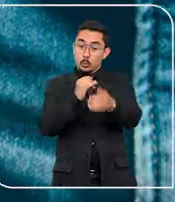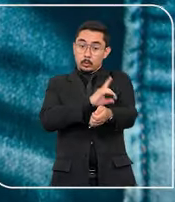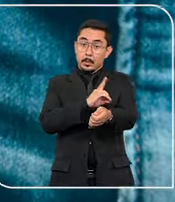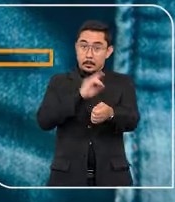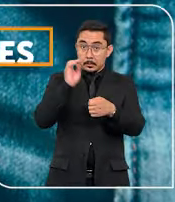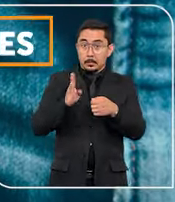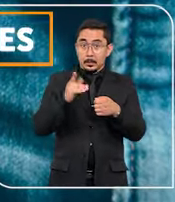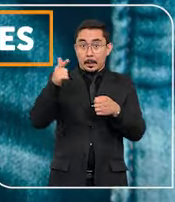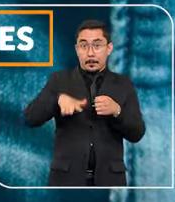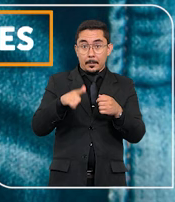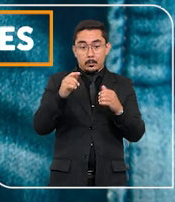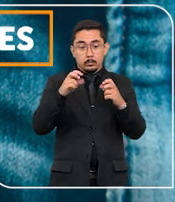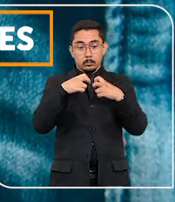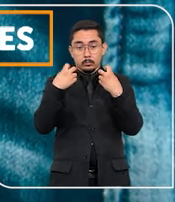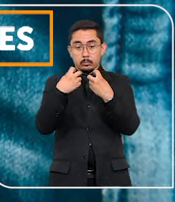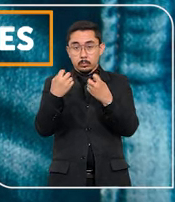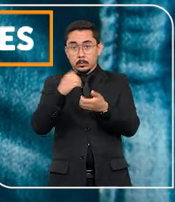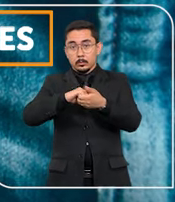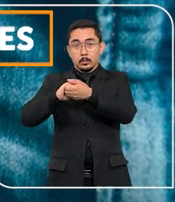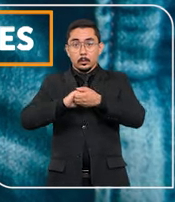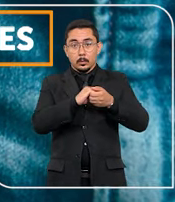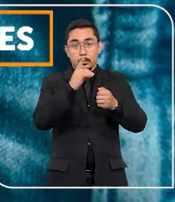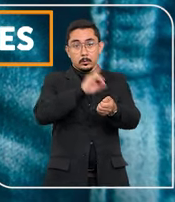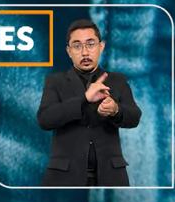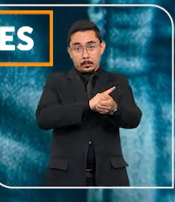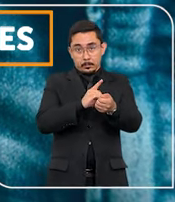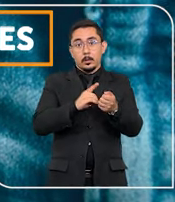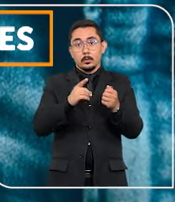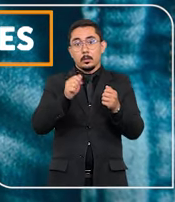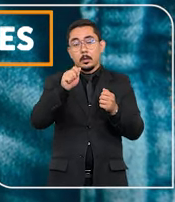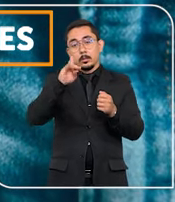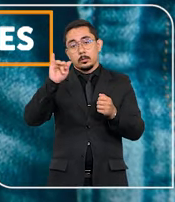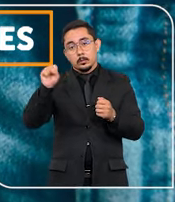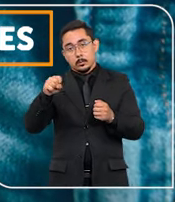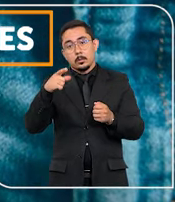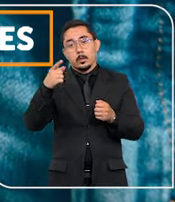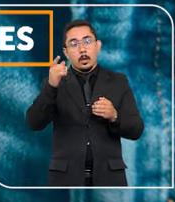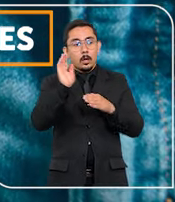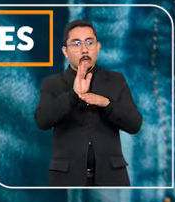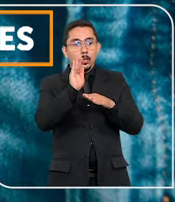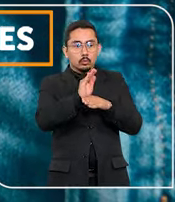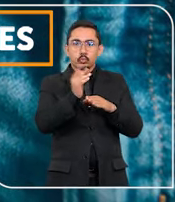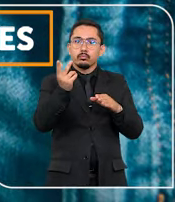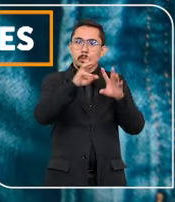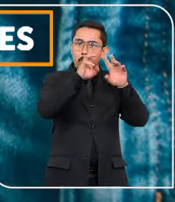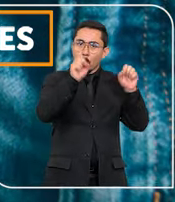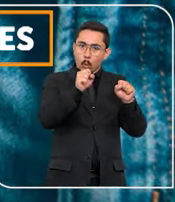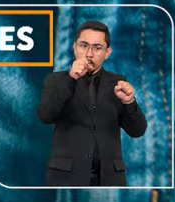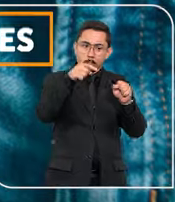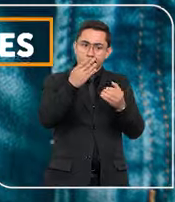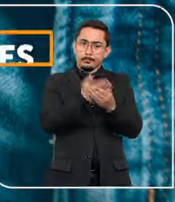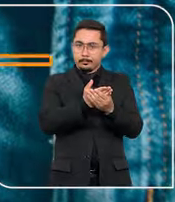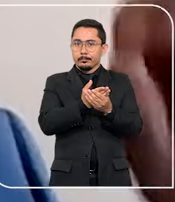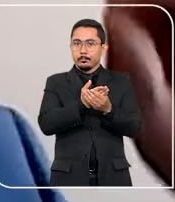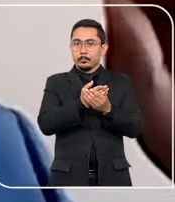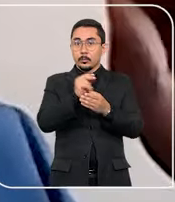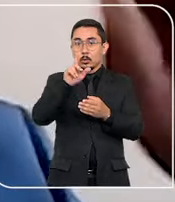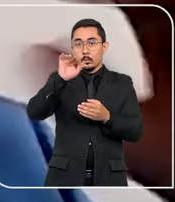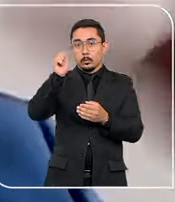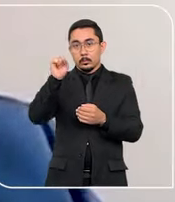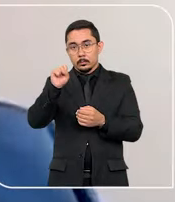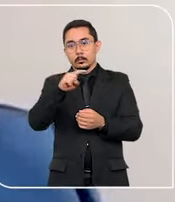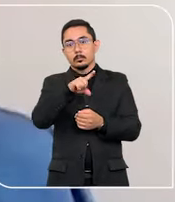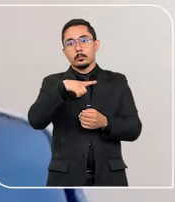o Instituto Diabetes Brasil e a Associação de Diabéticos do Espírito Santo e Amigos, a ADIS, atuaram como amigos da corte no processo.